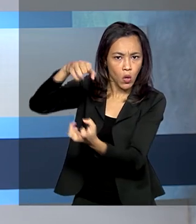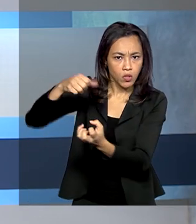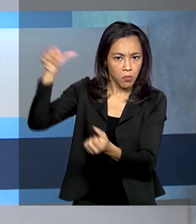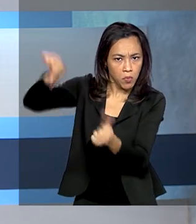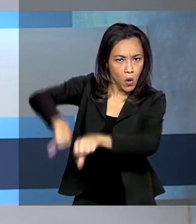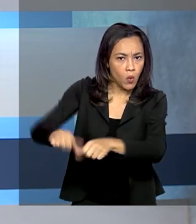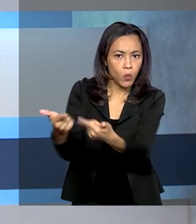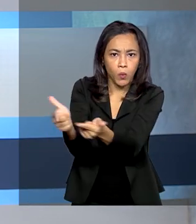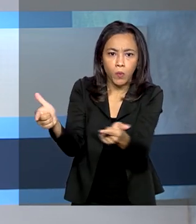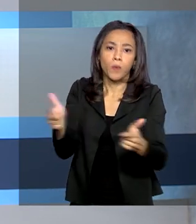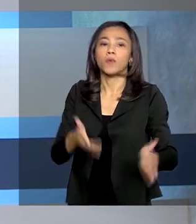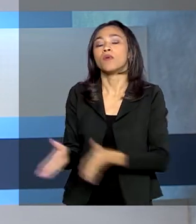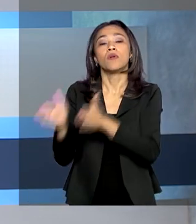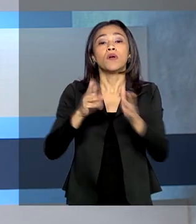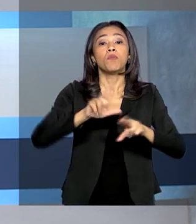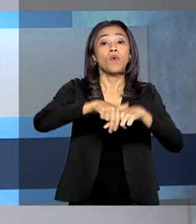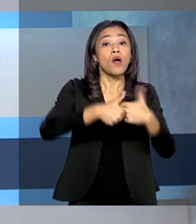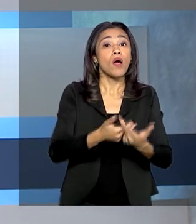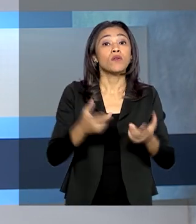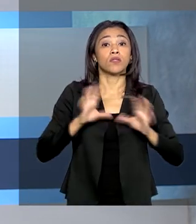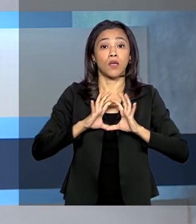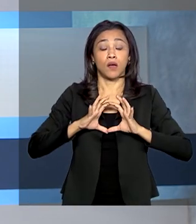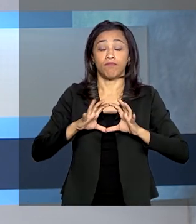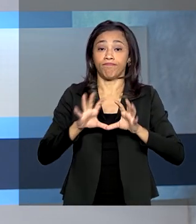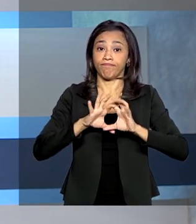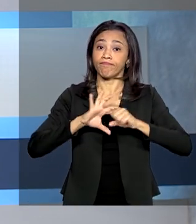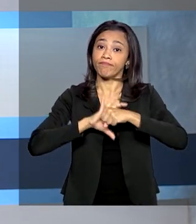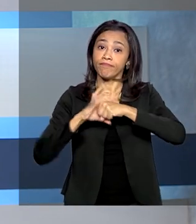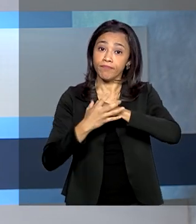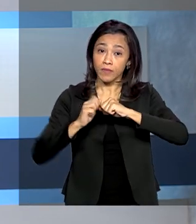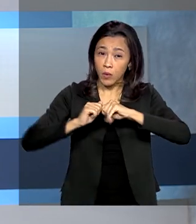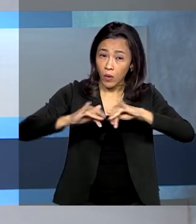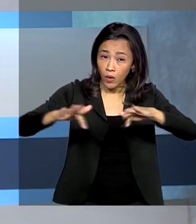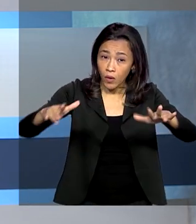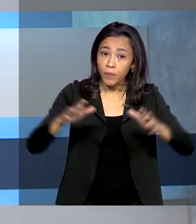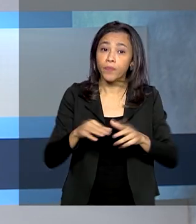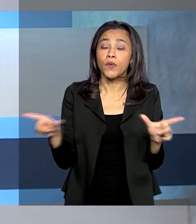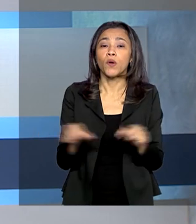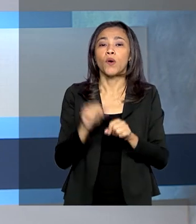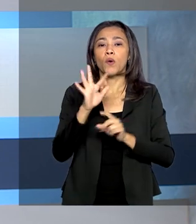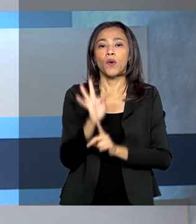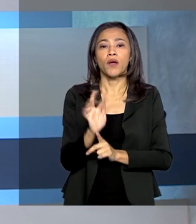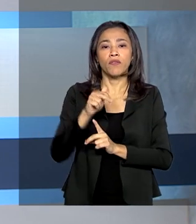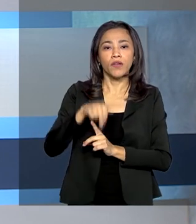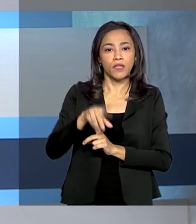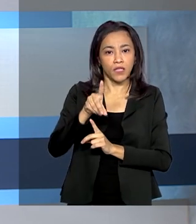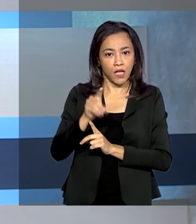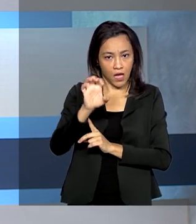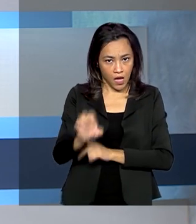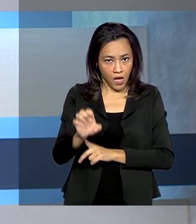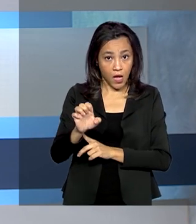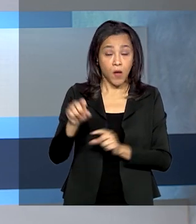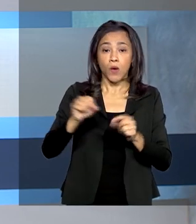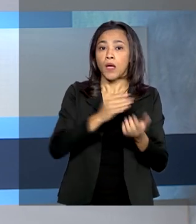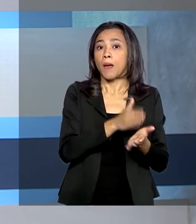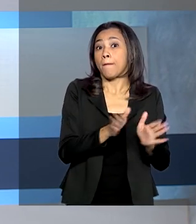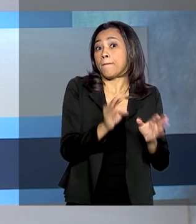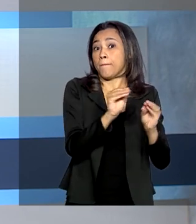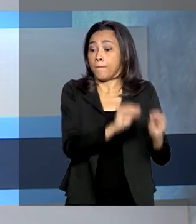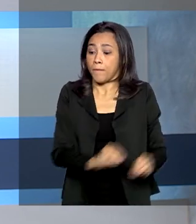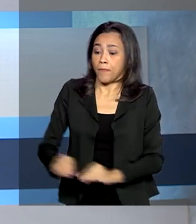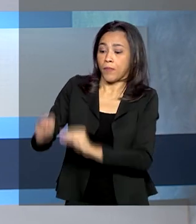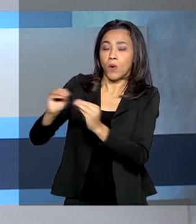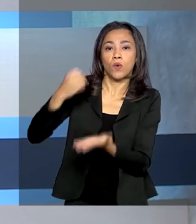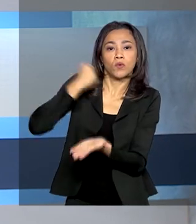Por causa da pandemia, o FNDE, Fundo Nacional de Desenvolvimento da Educação, prorrogou o prazo dos contratos do Fundo de